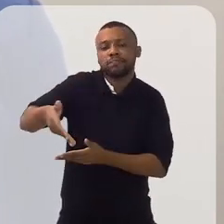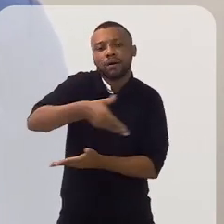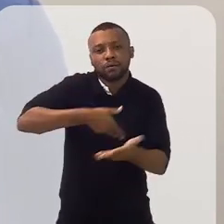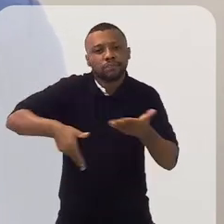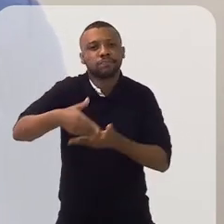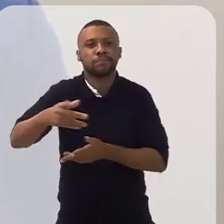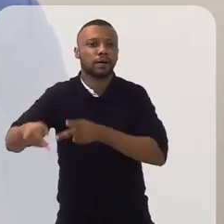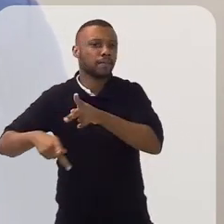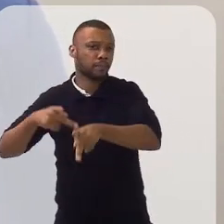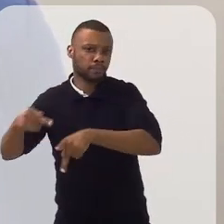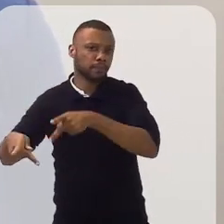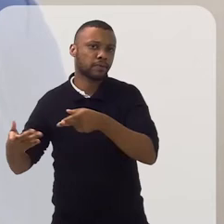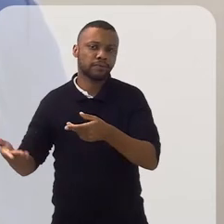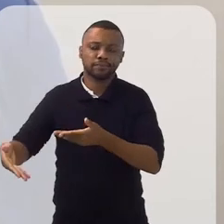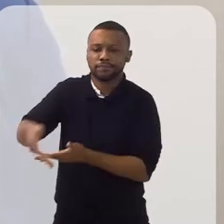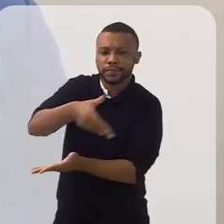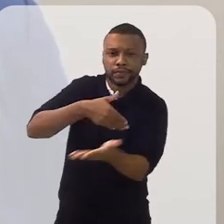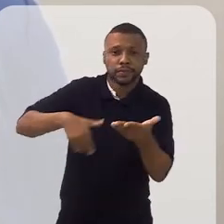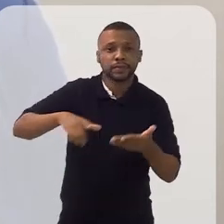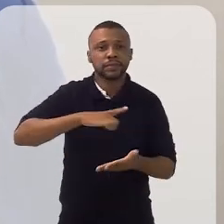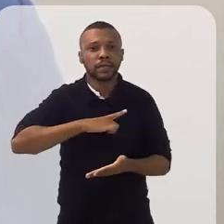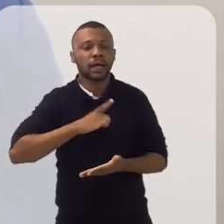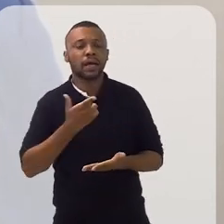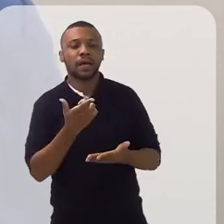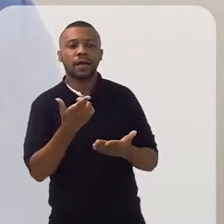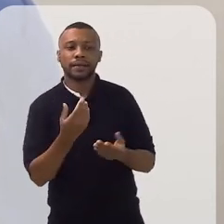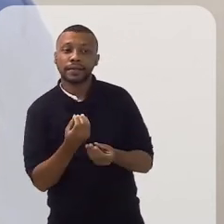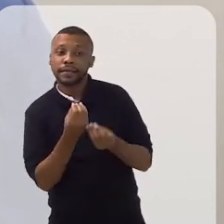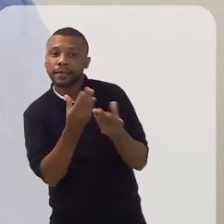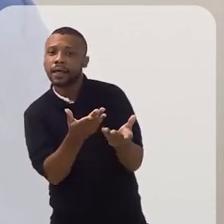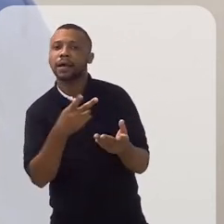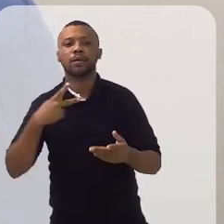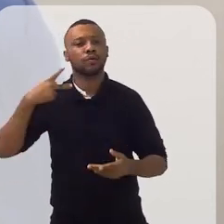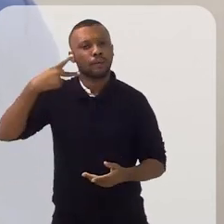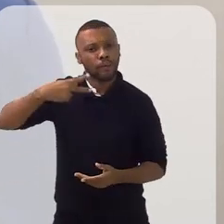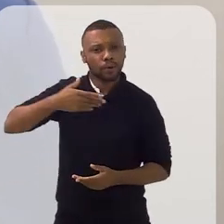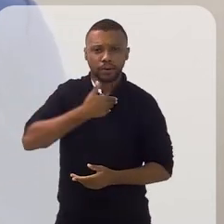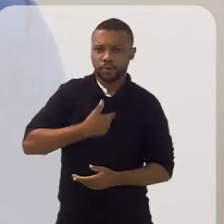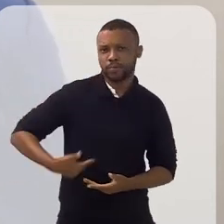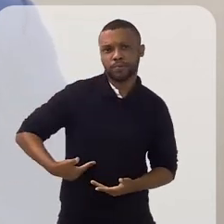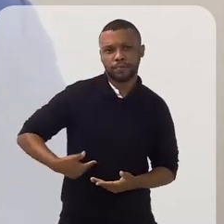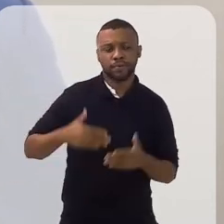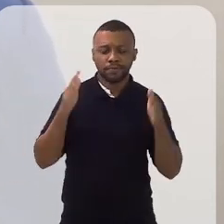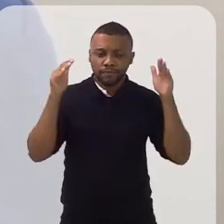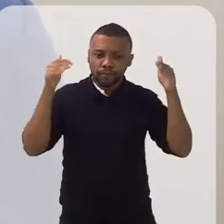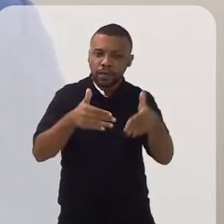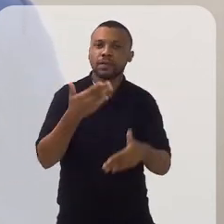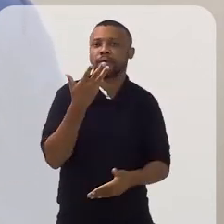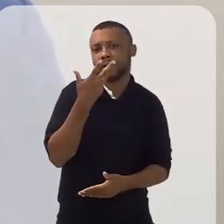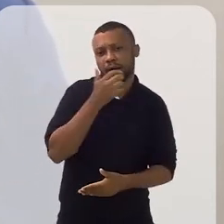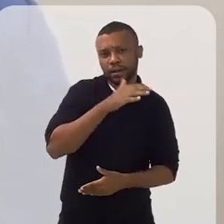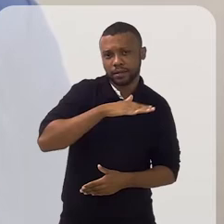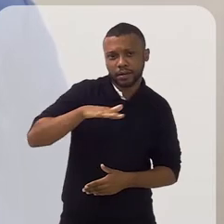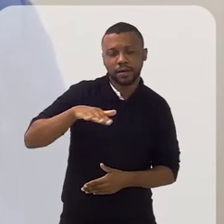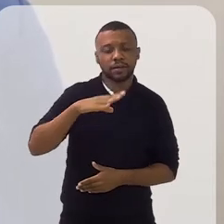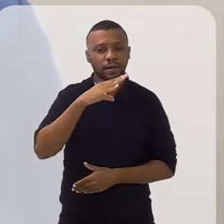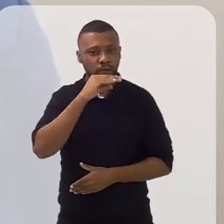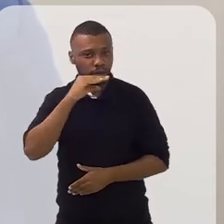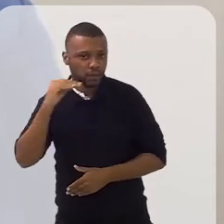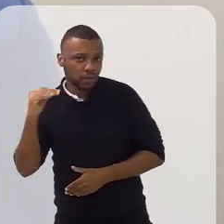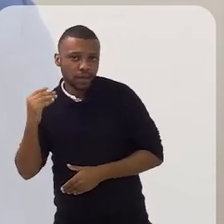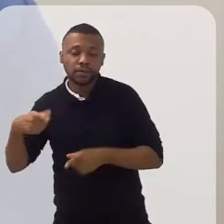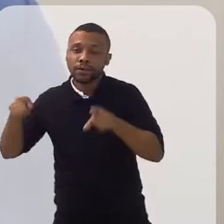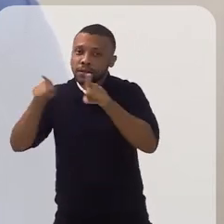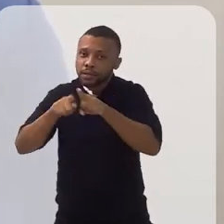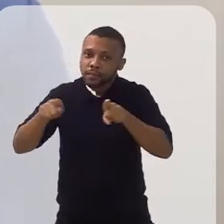população participar dessa entrega de políticas públicas voltadas tanto à criança e ao adolescente quanto